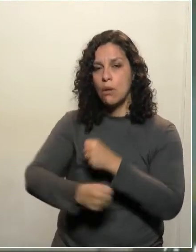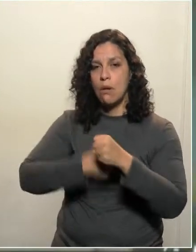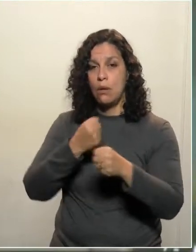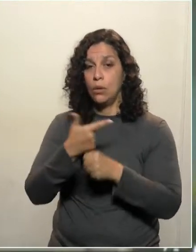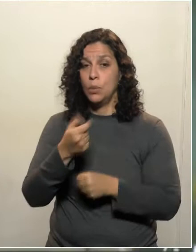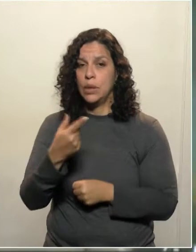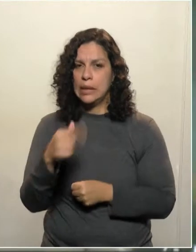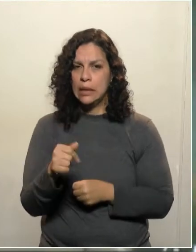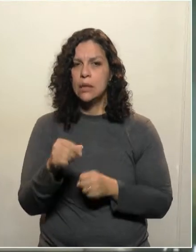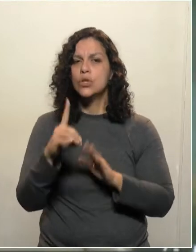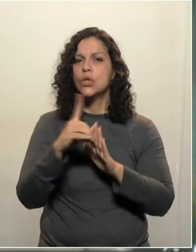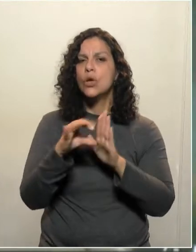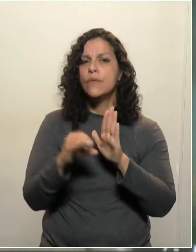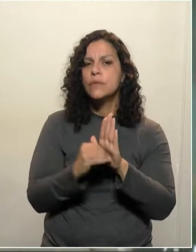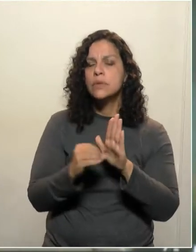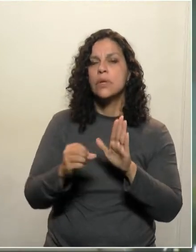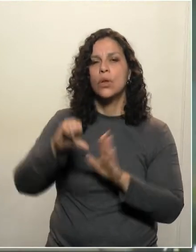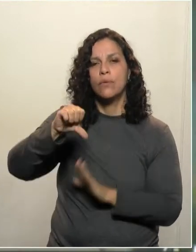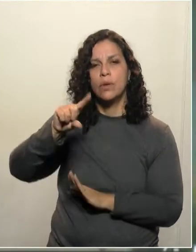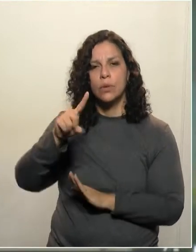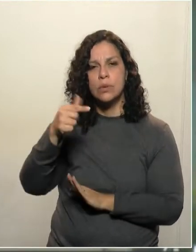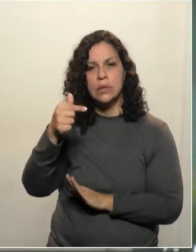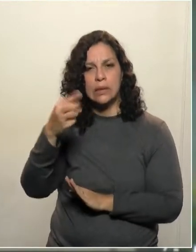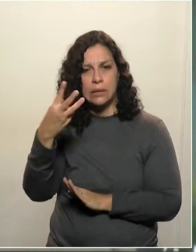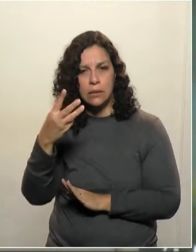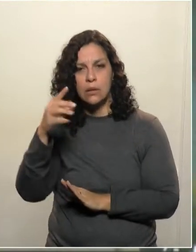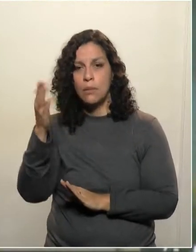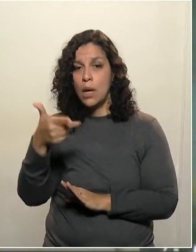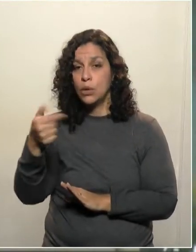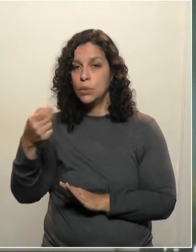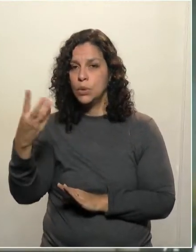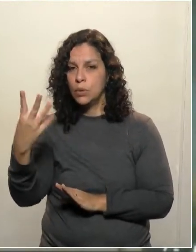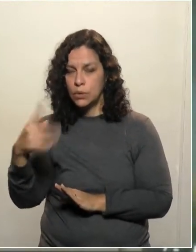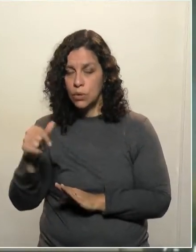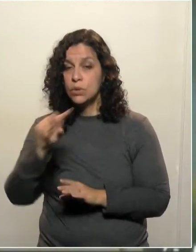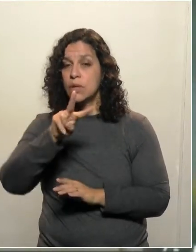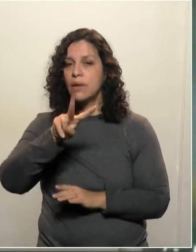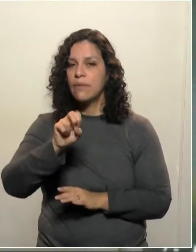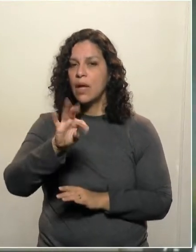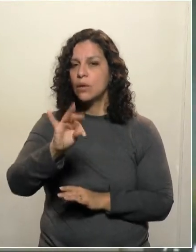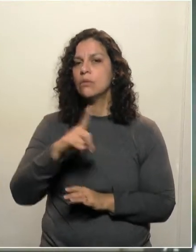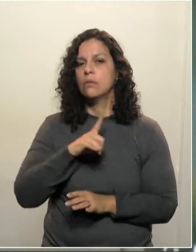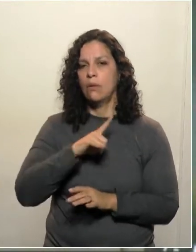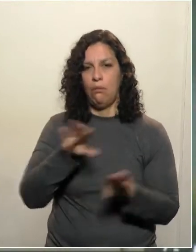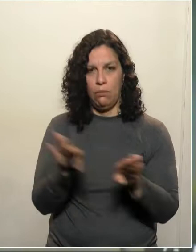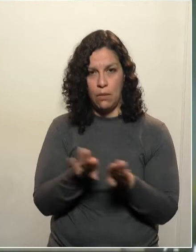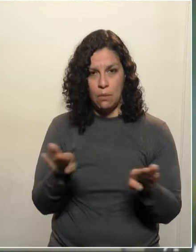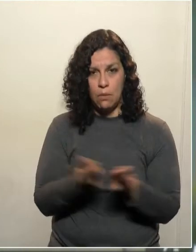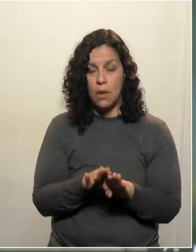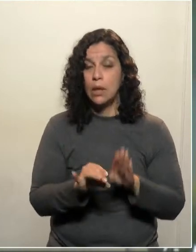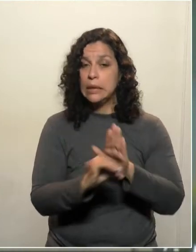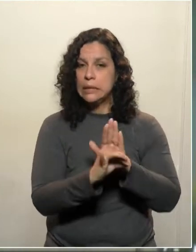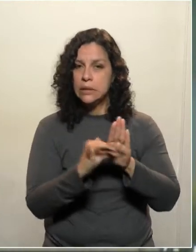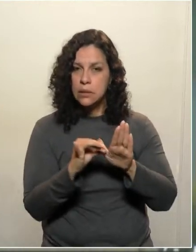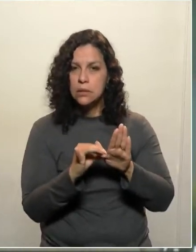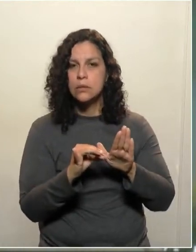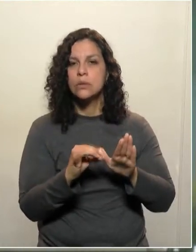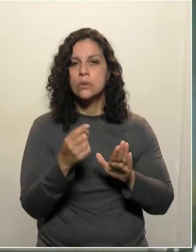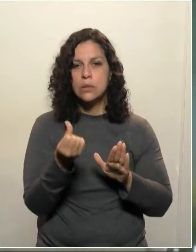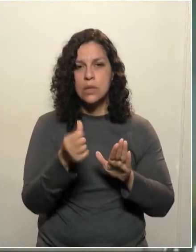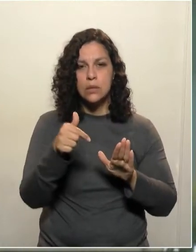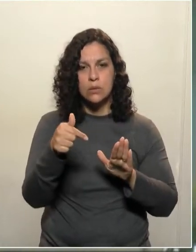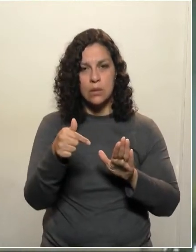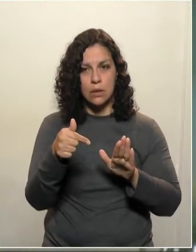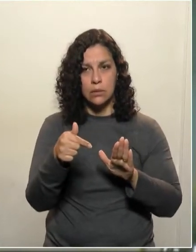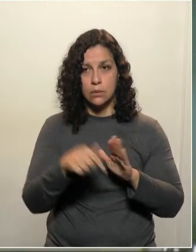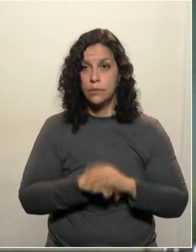9173-2014, com vetos. Justamente, os vetos aos incisos 6º